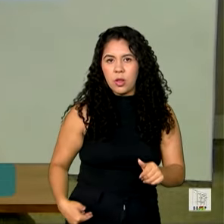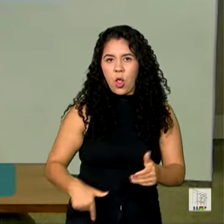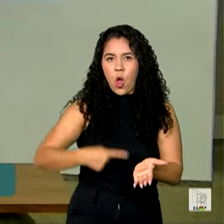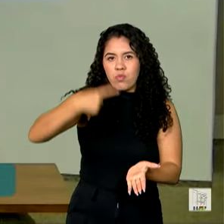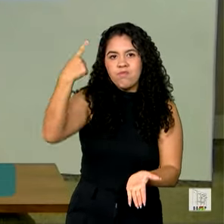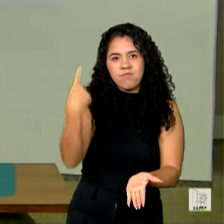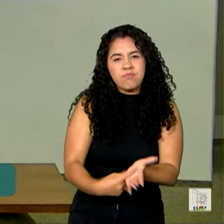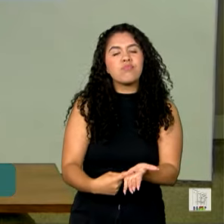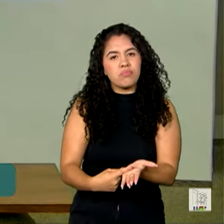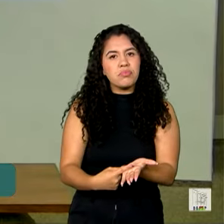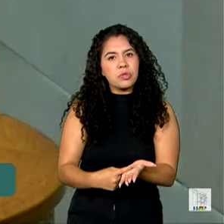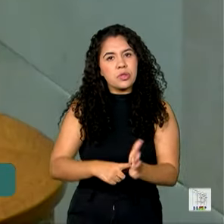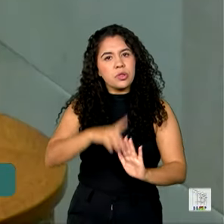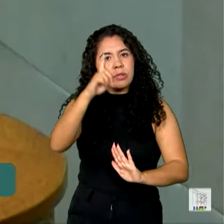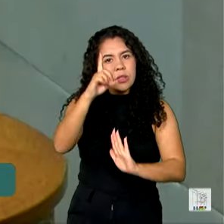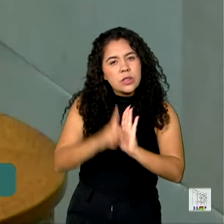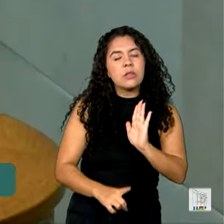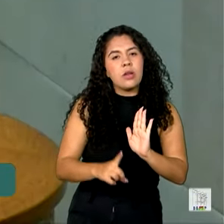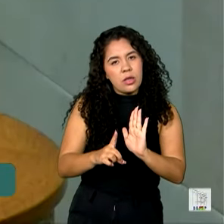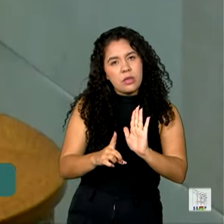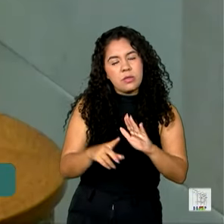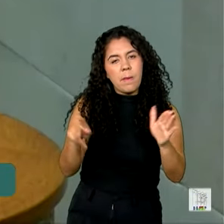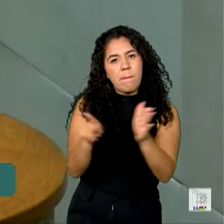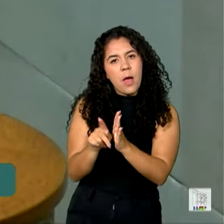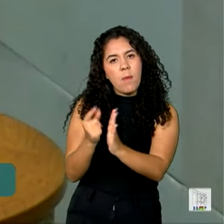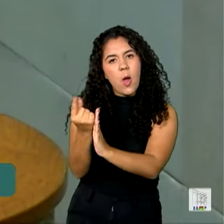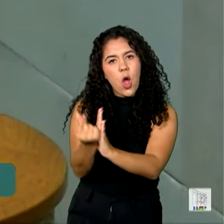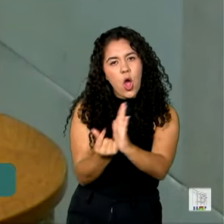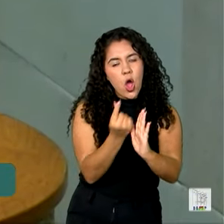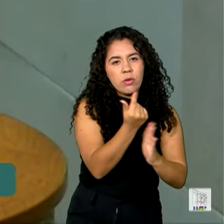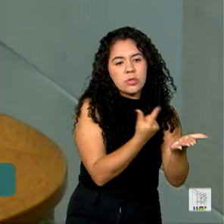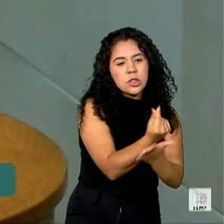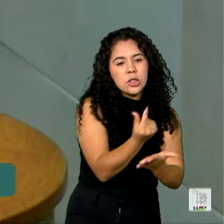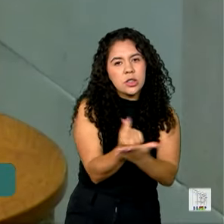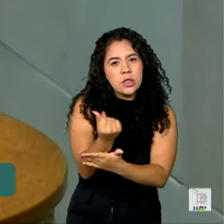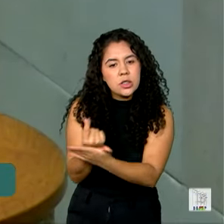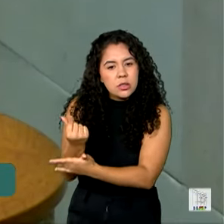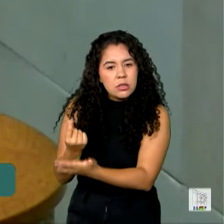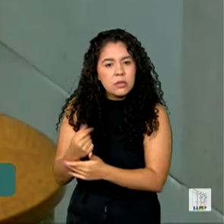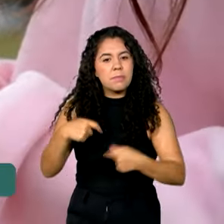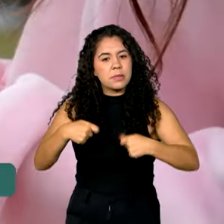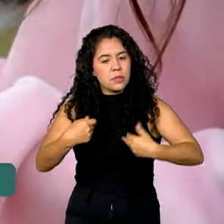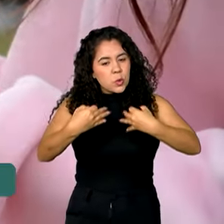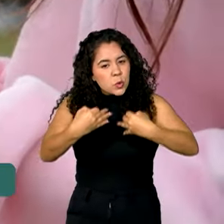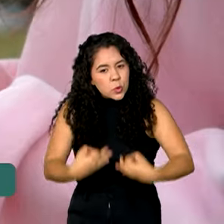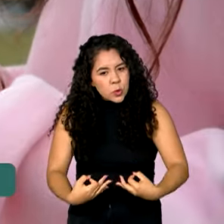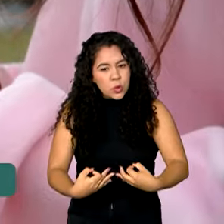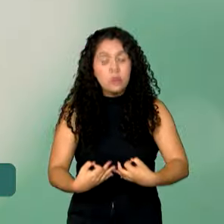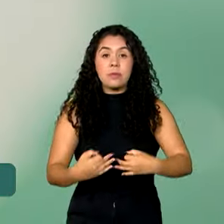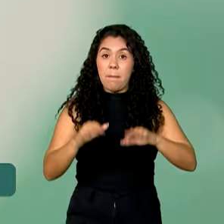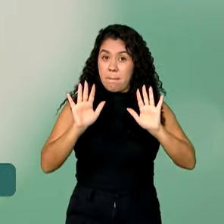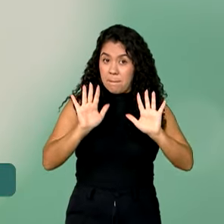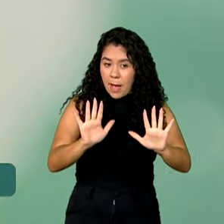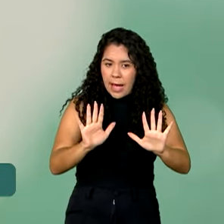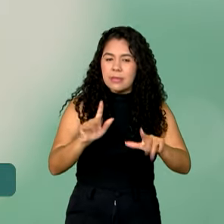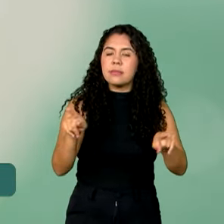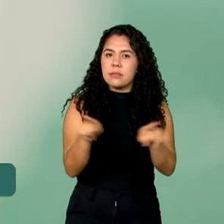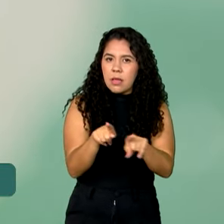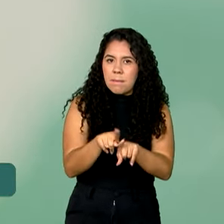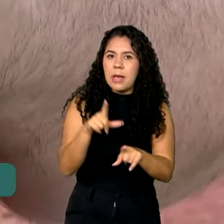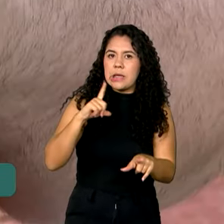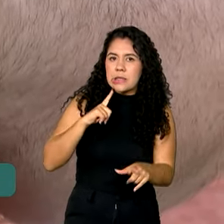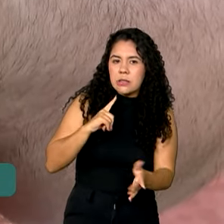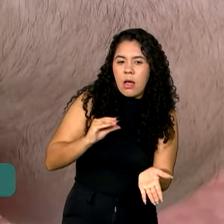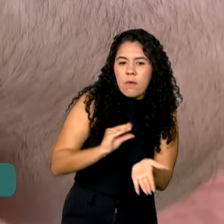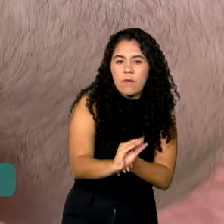proteção dos direitos do consumidor e com a construção de um mercado de consumo mais justo. E para isso, vem investindo na